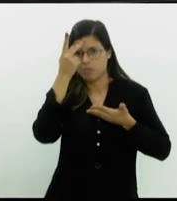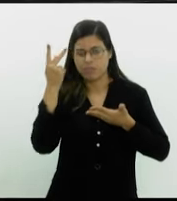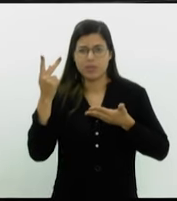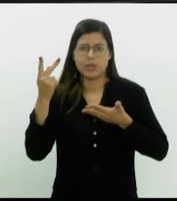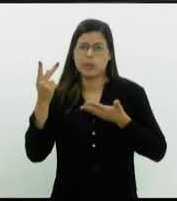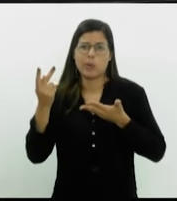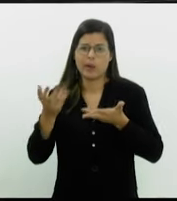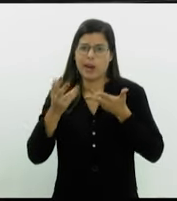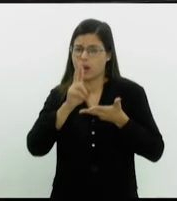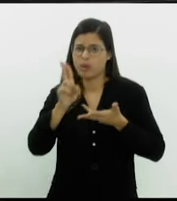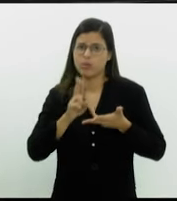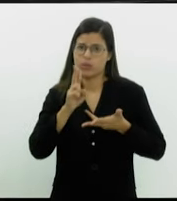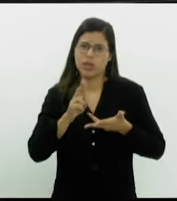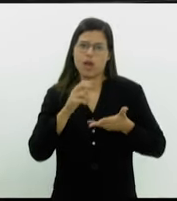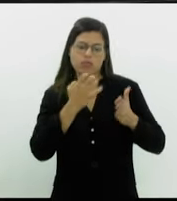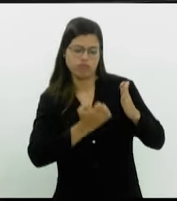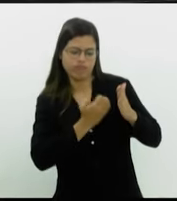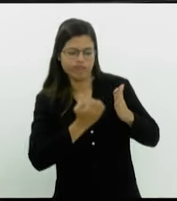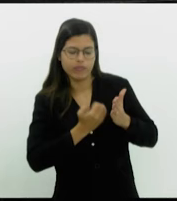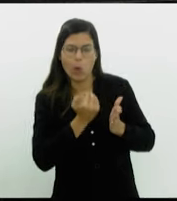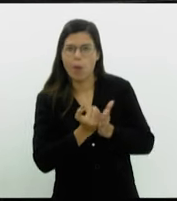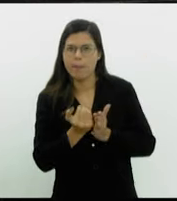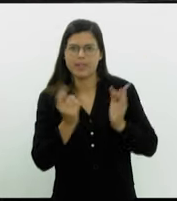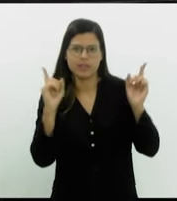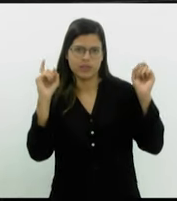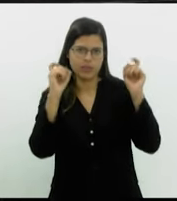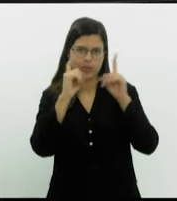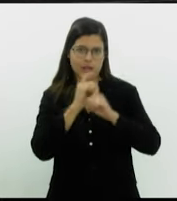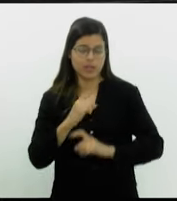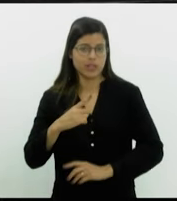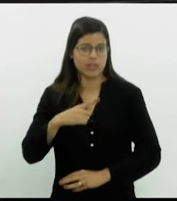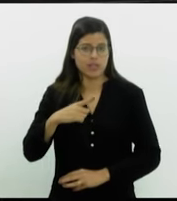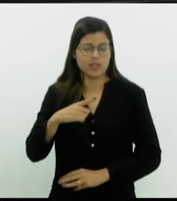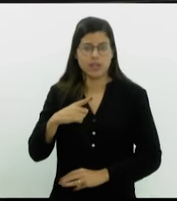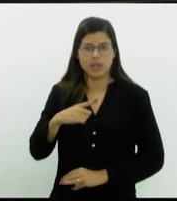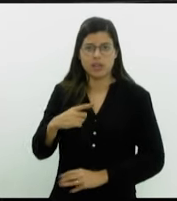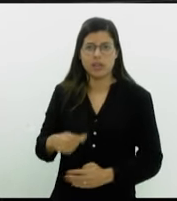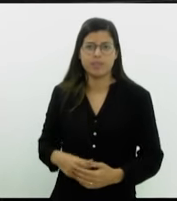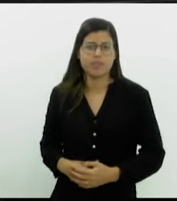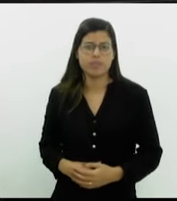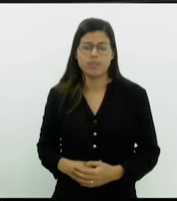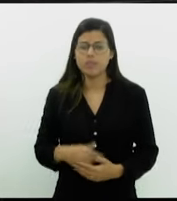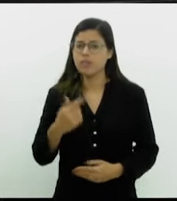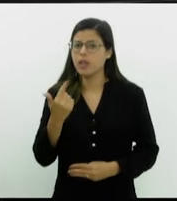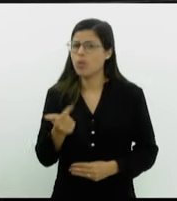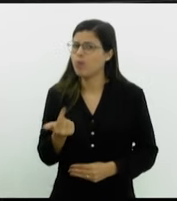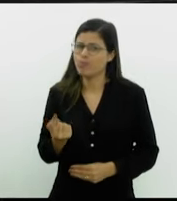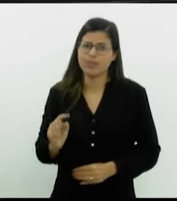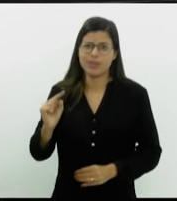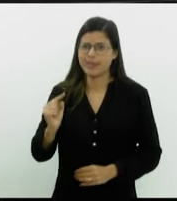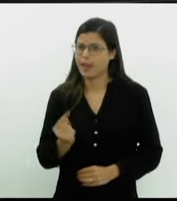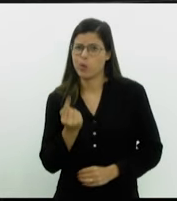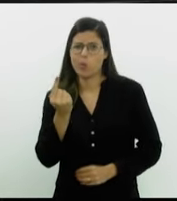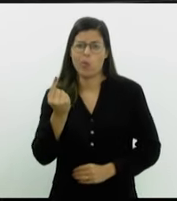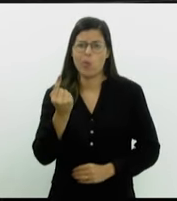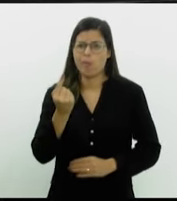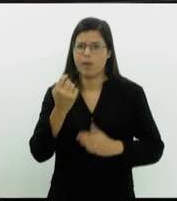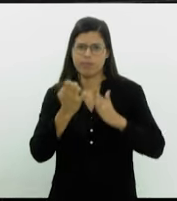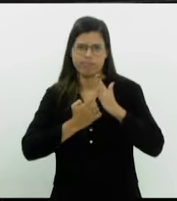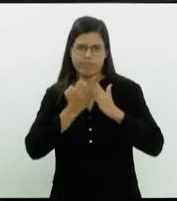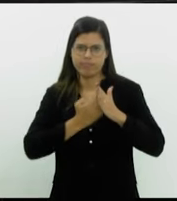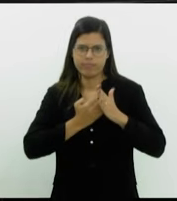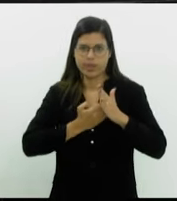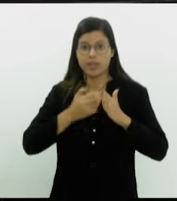processo de dificuldade. e não tem uma concessão hoje no Estado do Rio de Janeiro